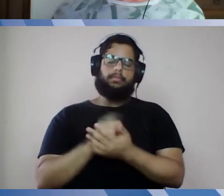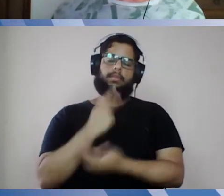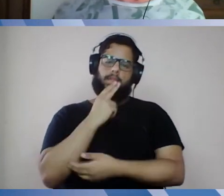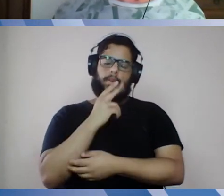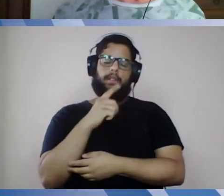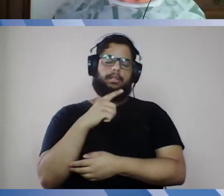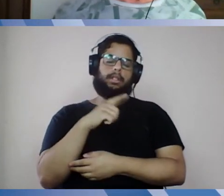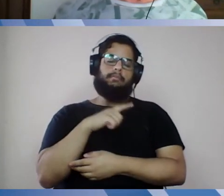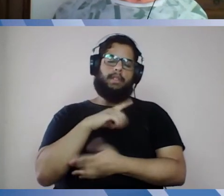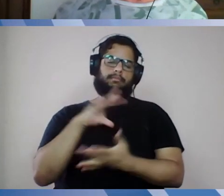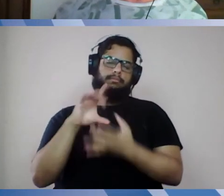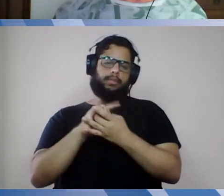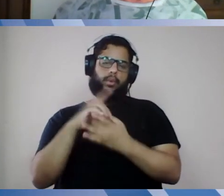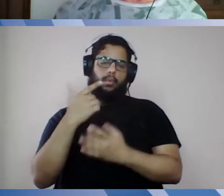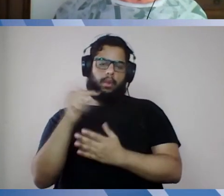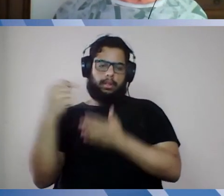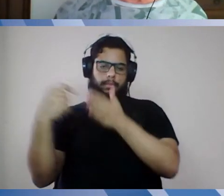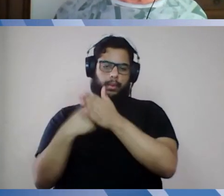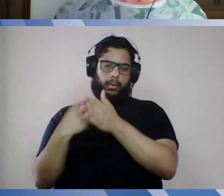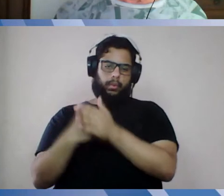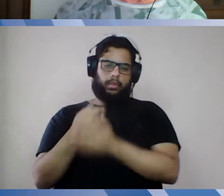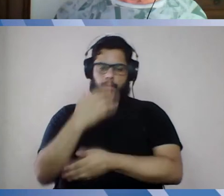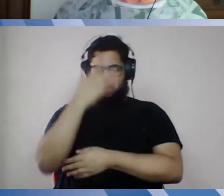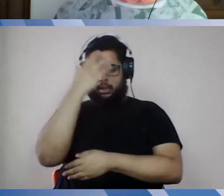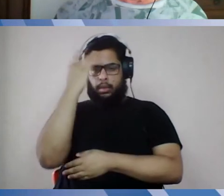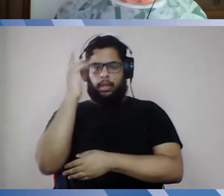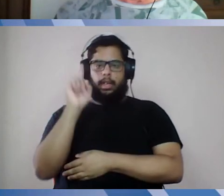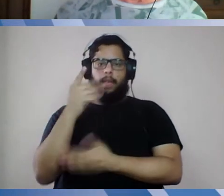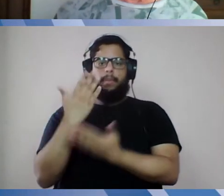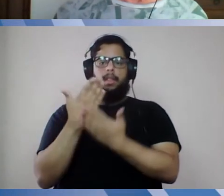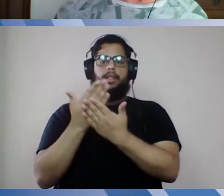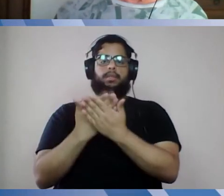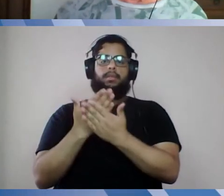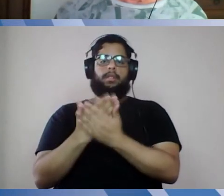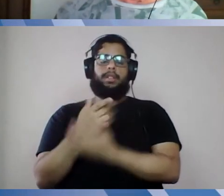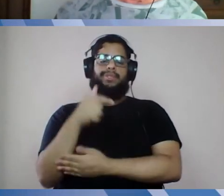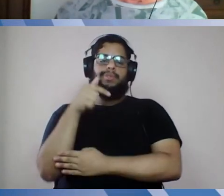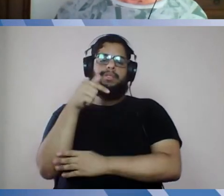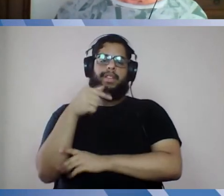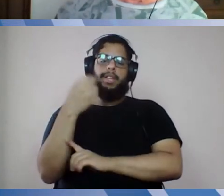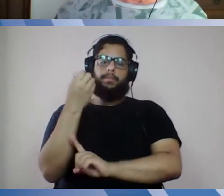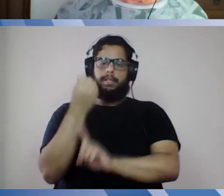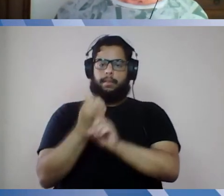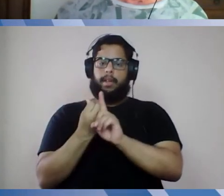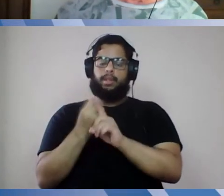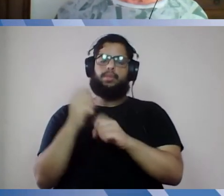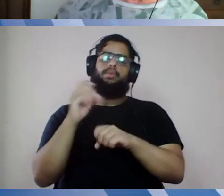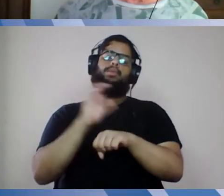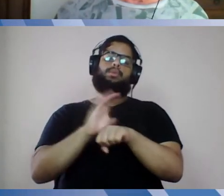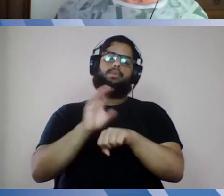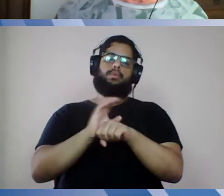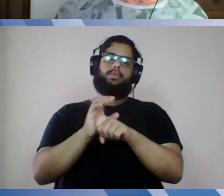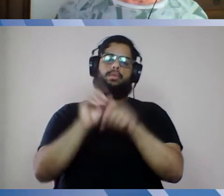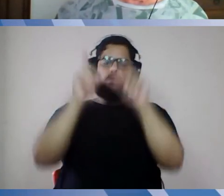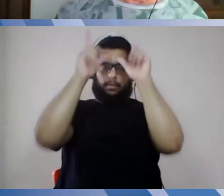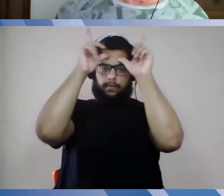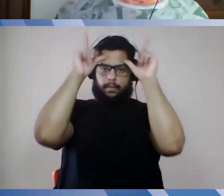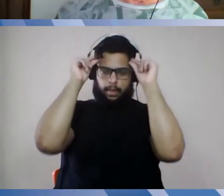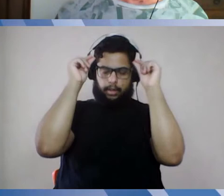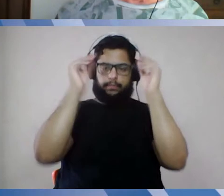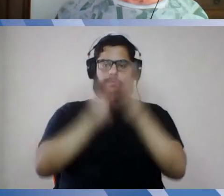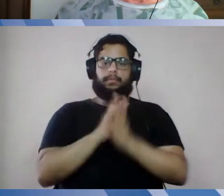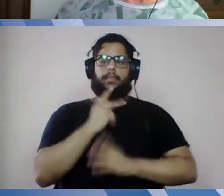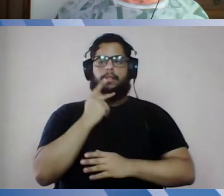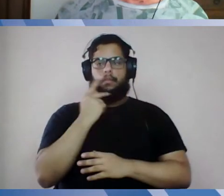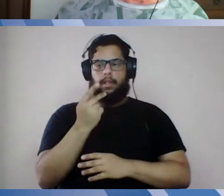aqui, enviada por aqueles que se identificam como estudantes do sétimo semestre de enfermagem, justamente, que